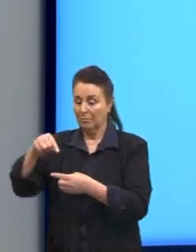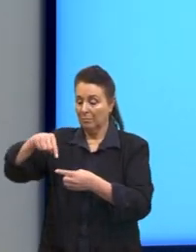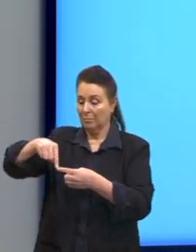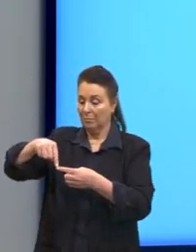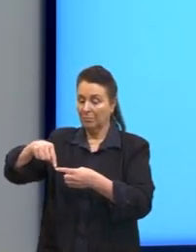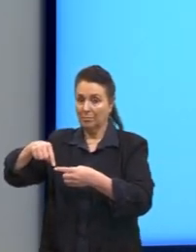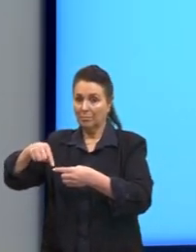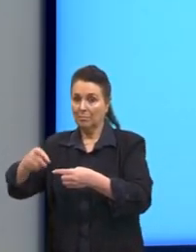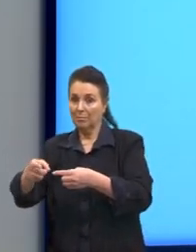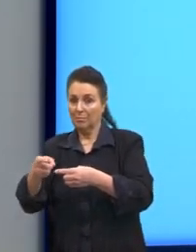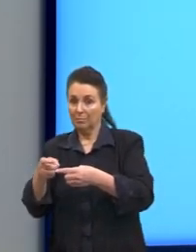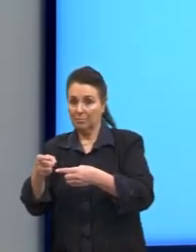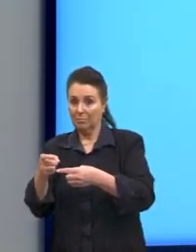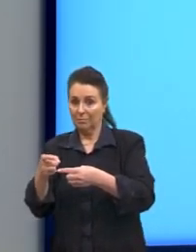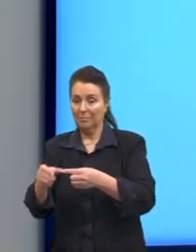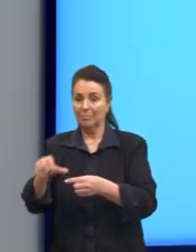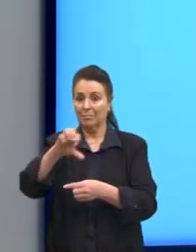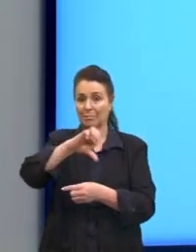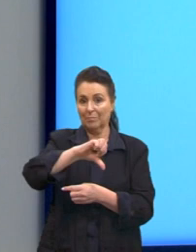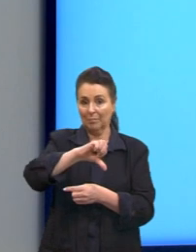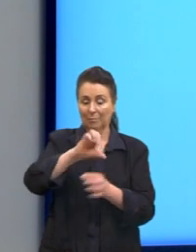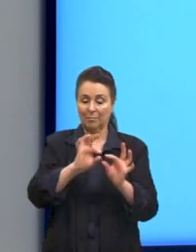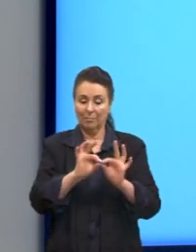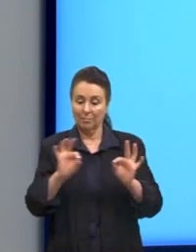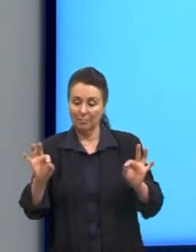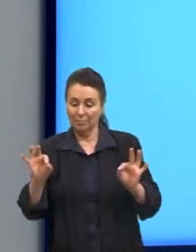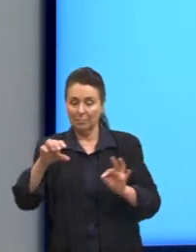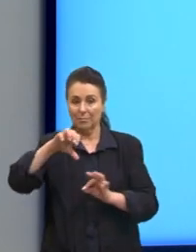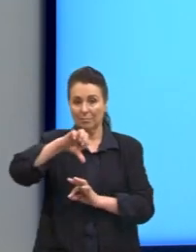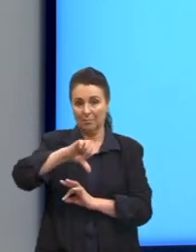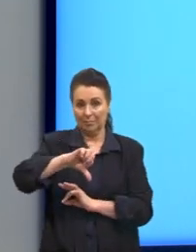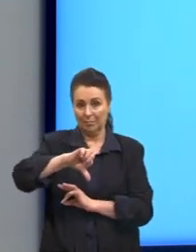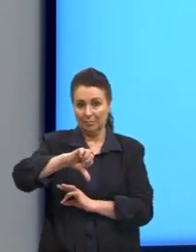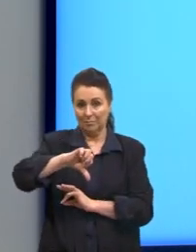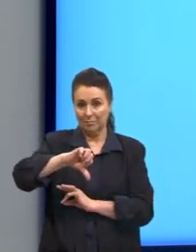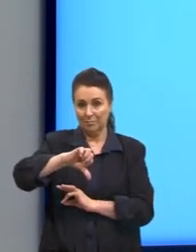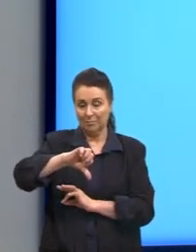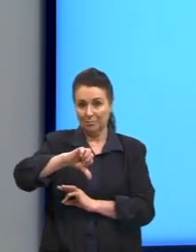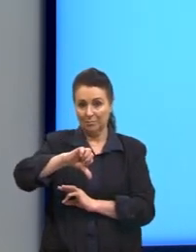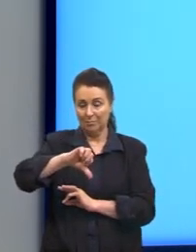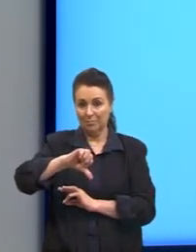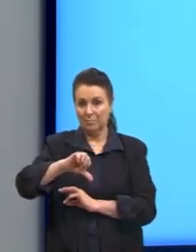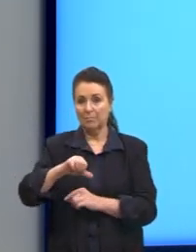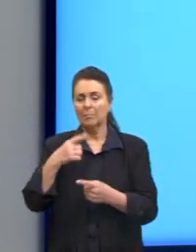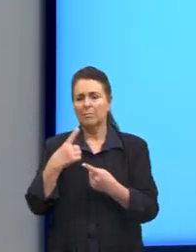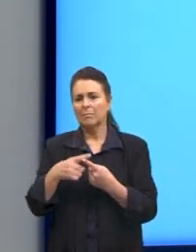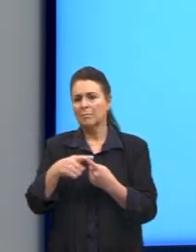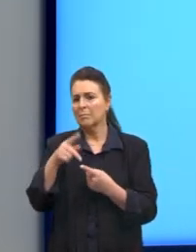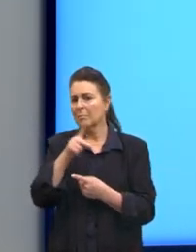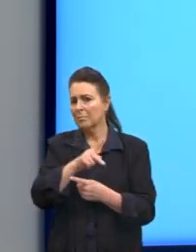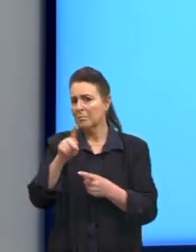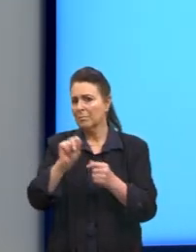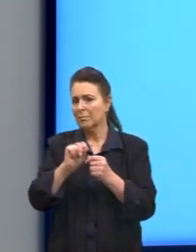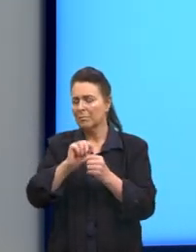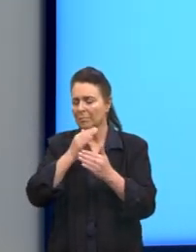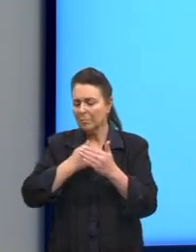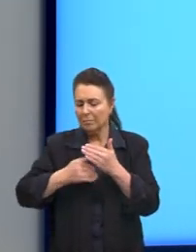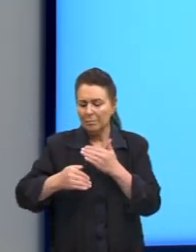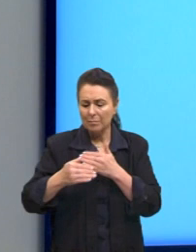nós temos ali 9, a distância, né? Seria igual a 9. Para que eu fiz isso tudo, gente?